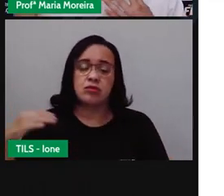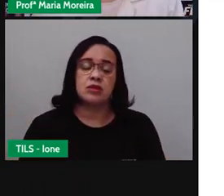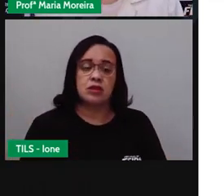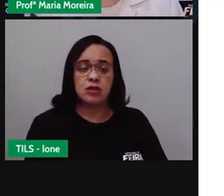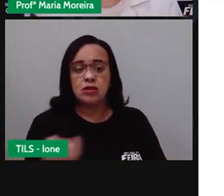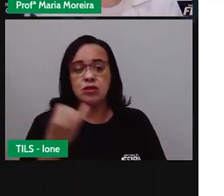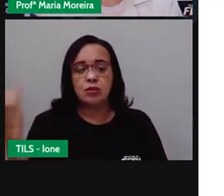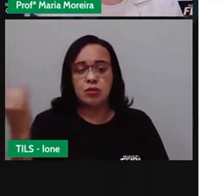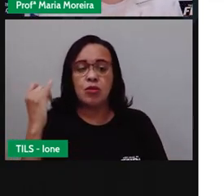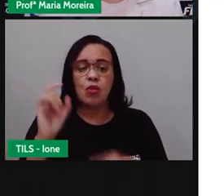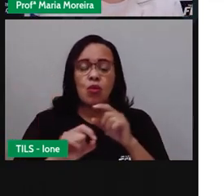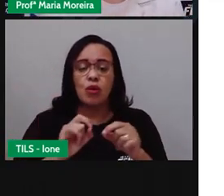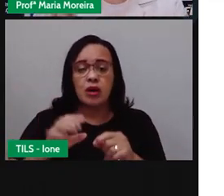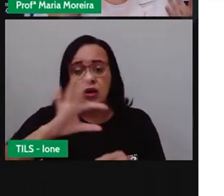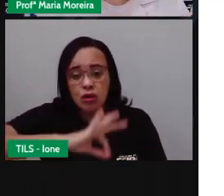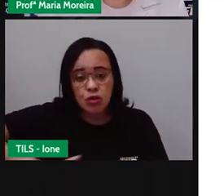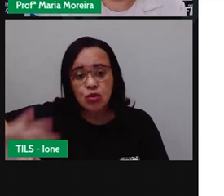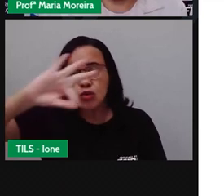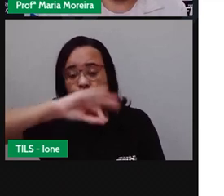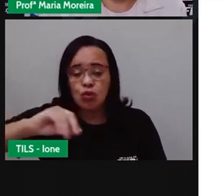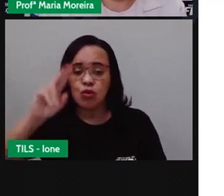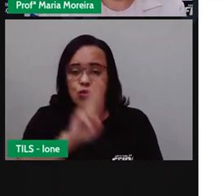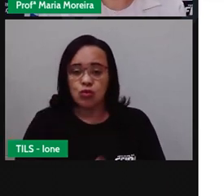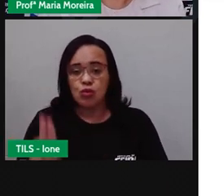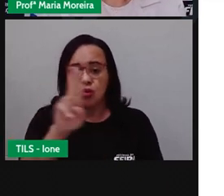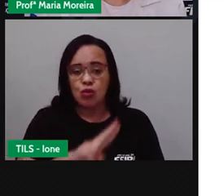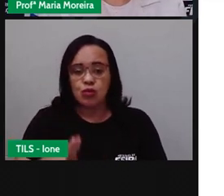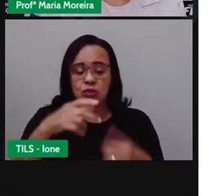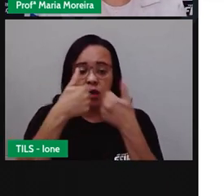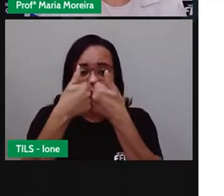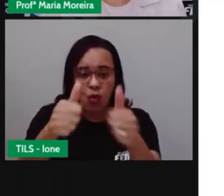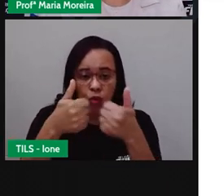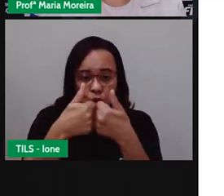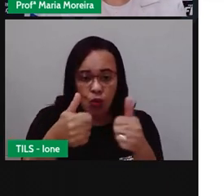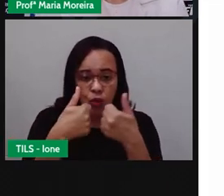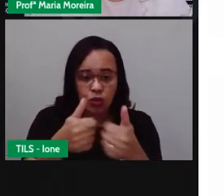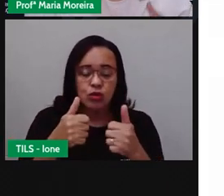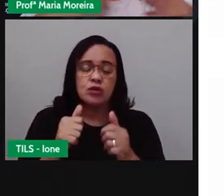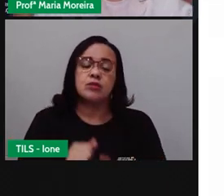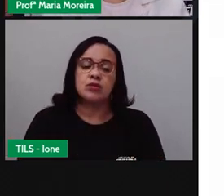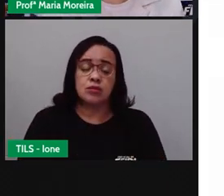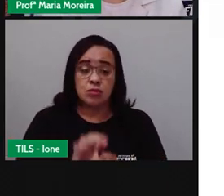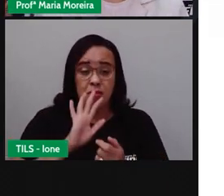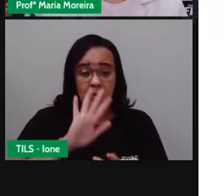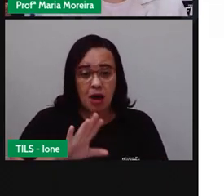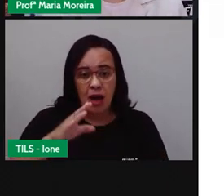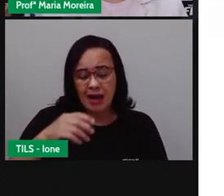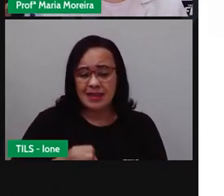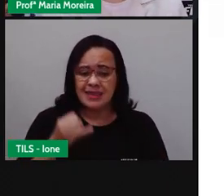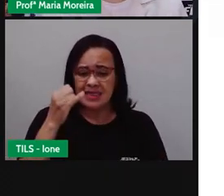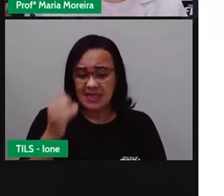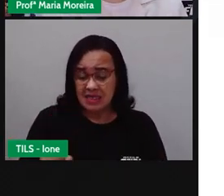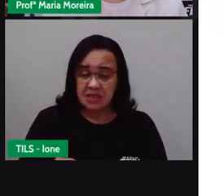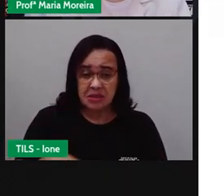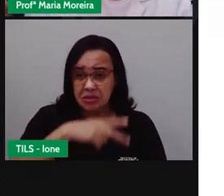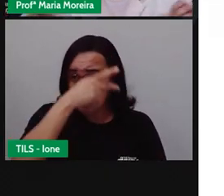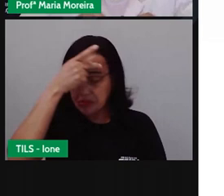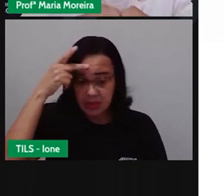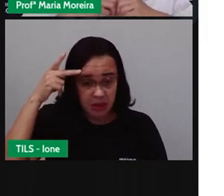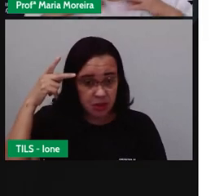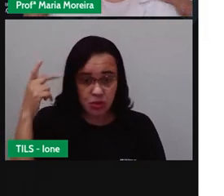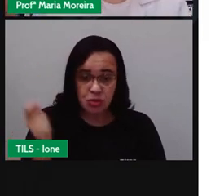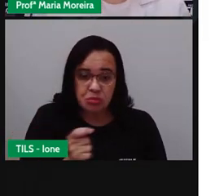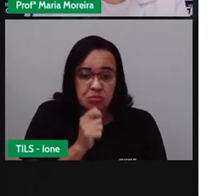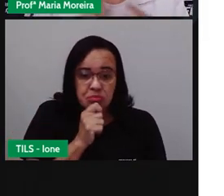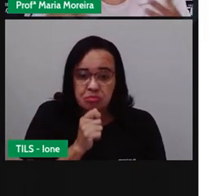Porque eles podem utilizar o transporte coletivo, eles podem ter o transporte deles. Mas imagine só. Se ninguém cuida do transporte,